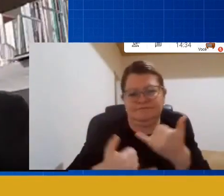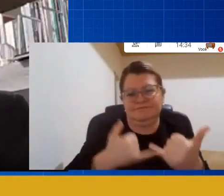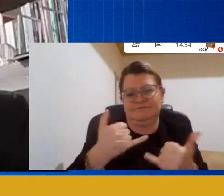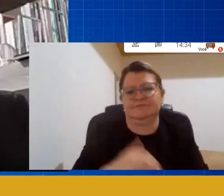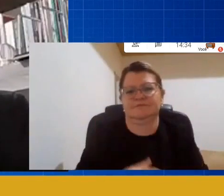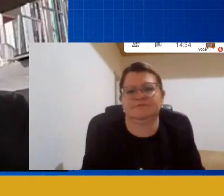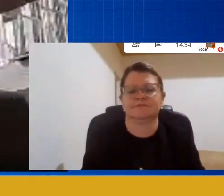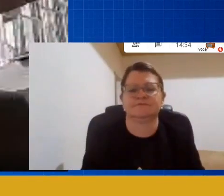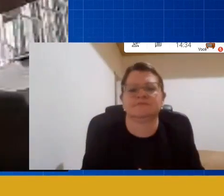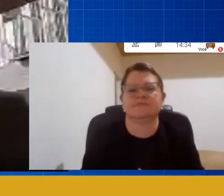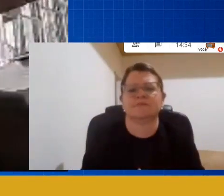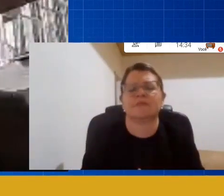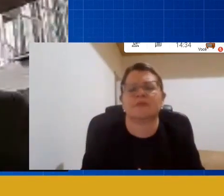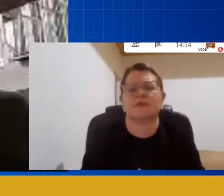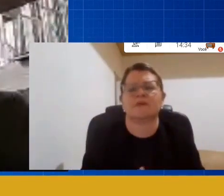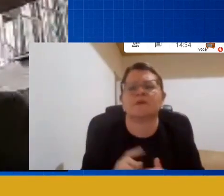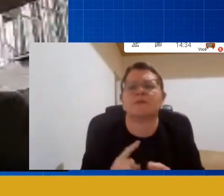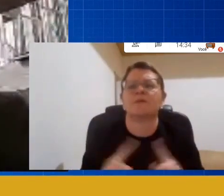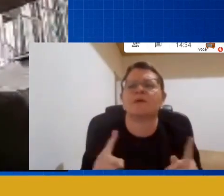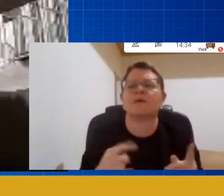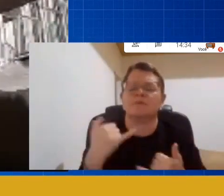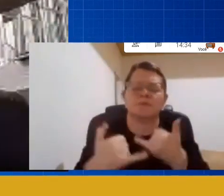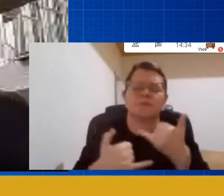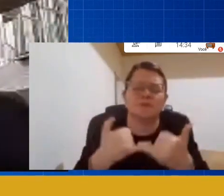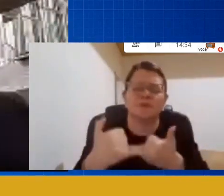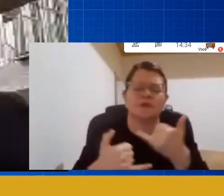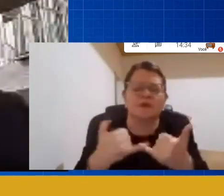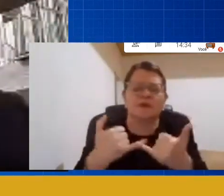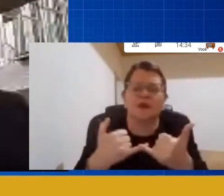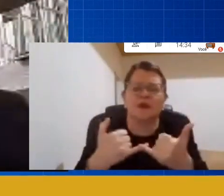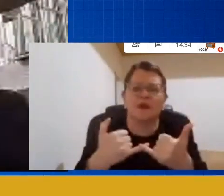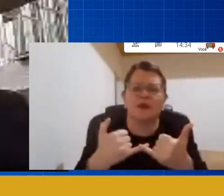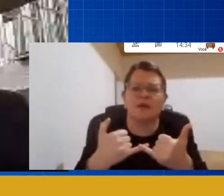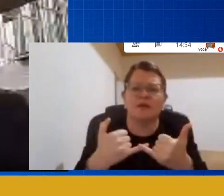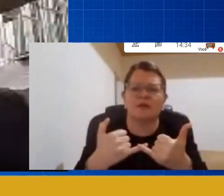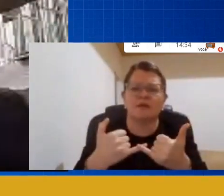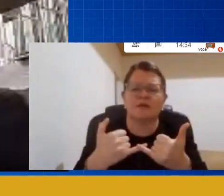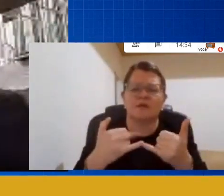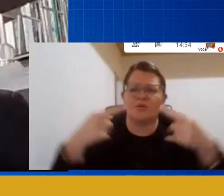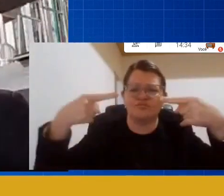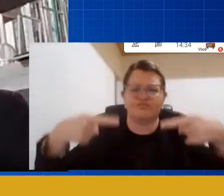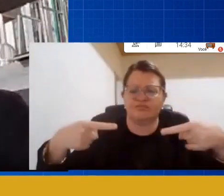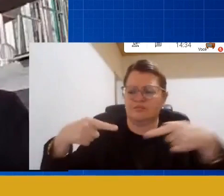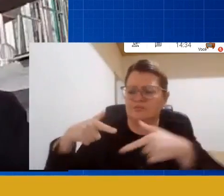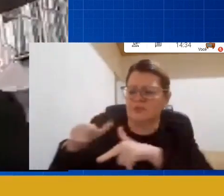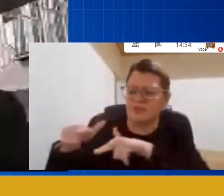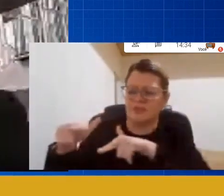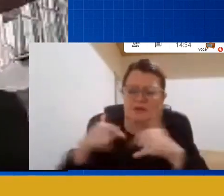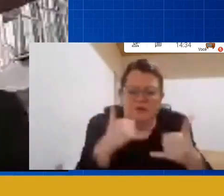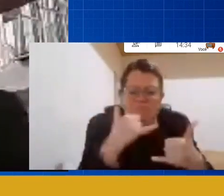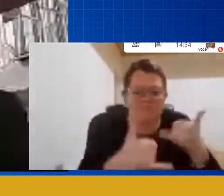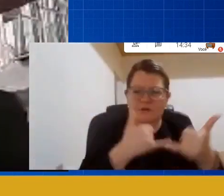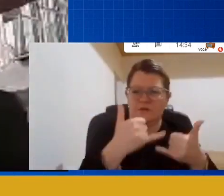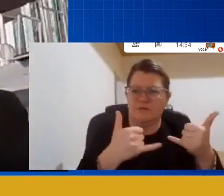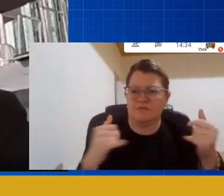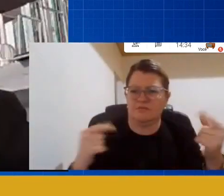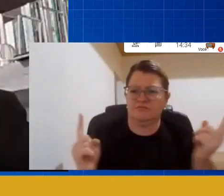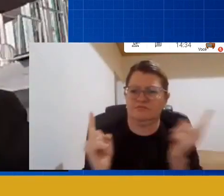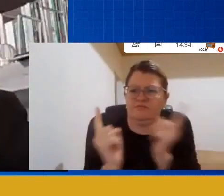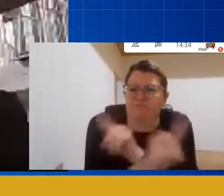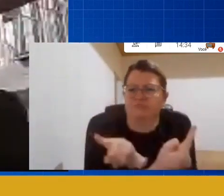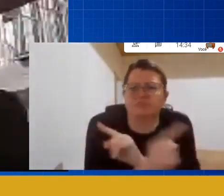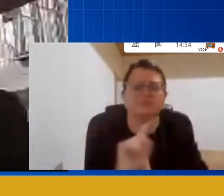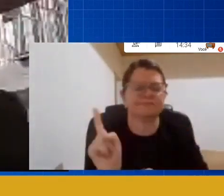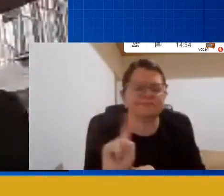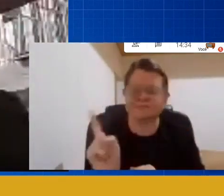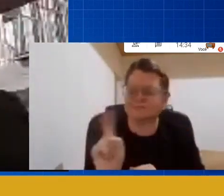como oposição ao trabalho não essa é a grande questão nós temos um equívoco